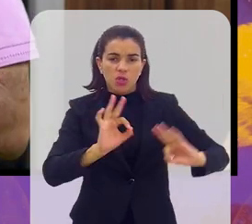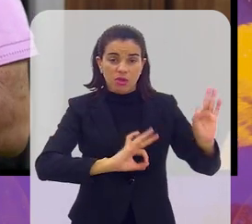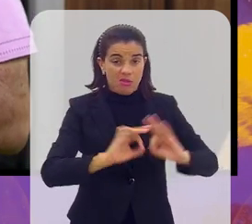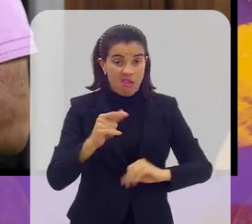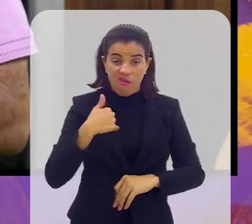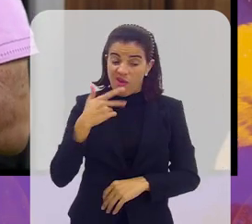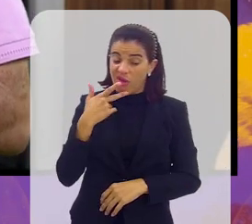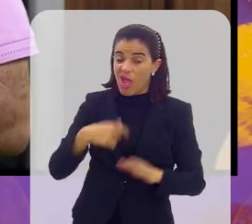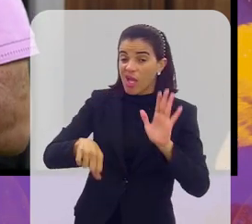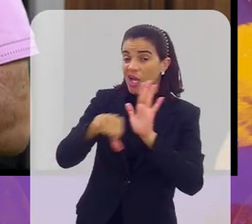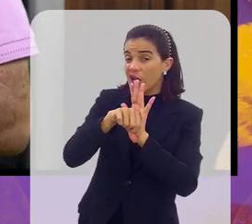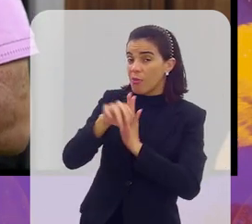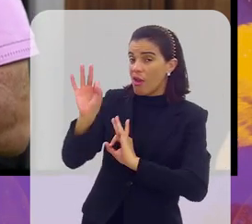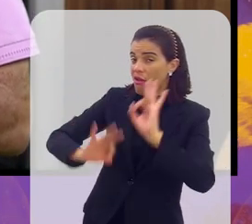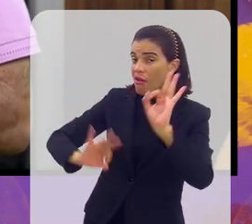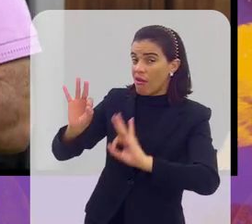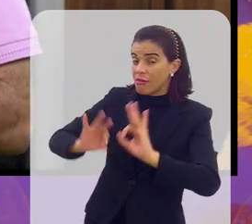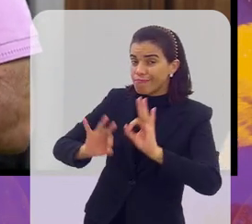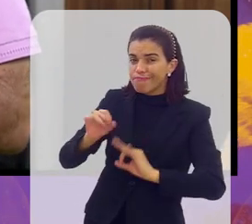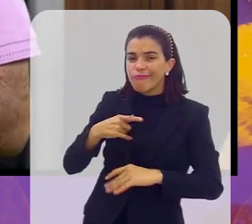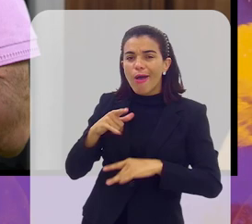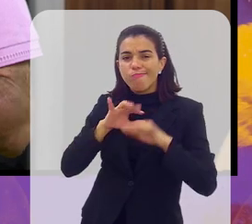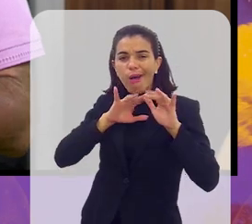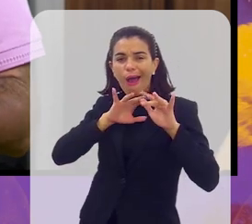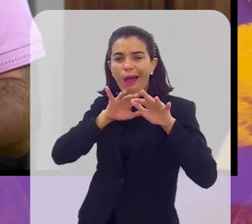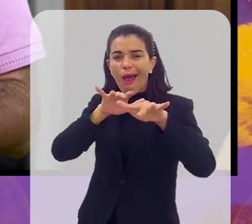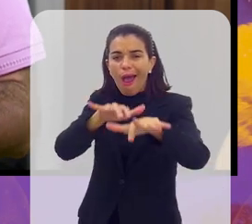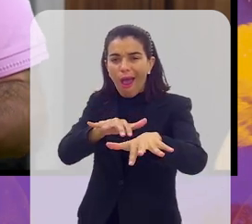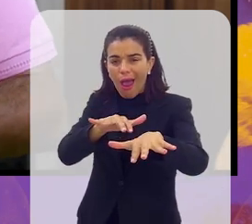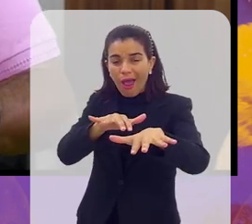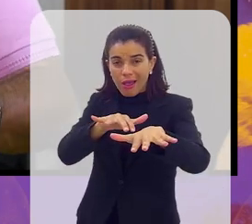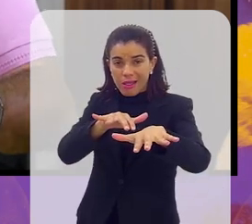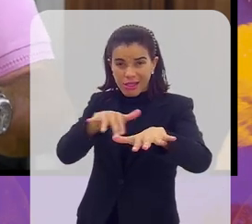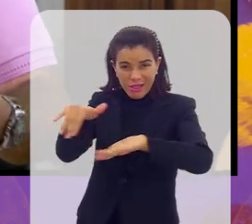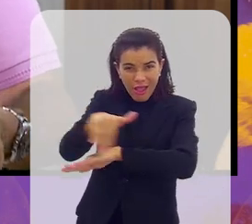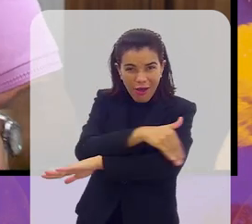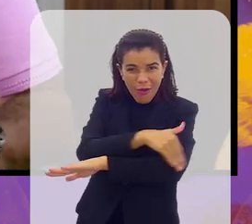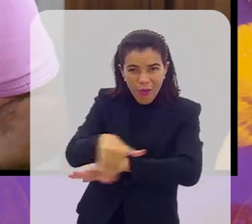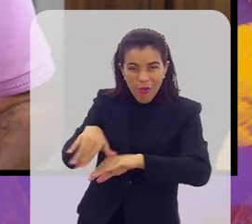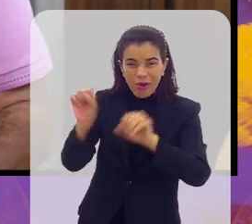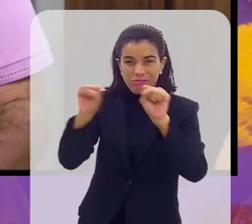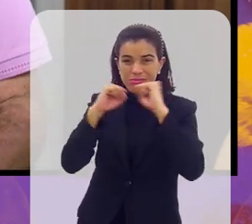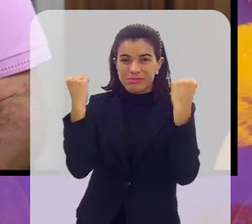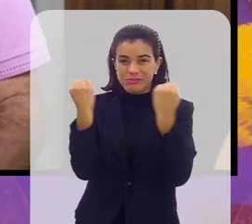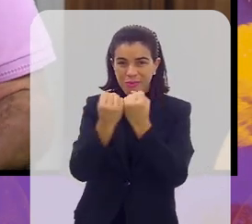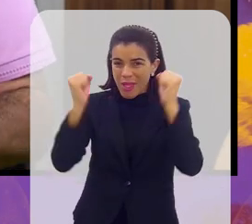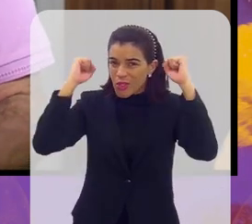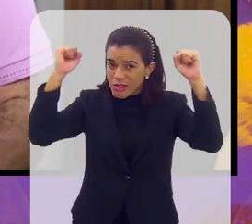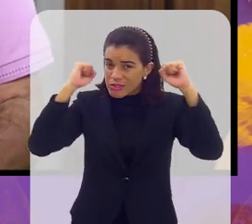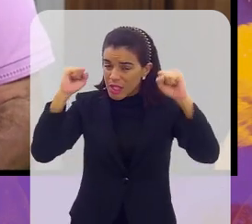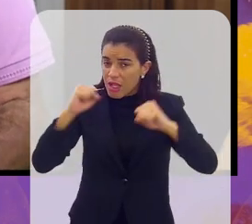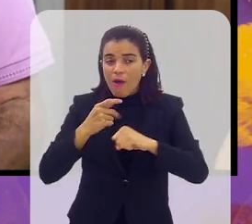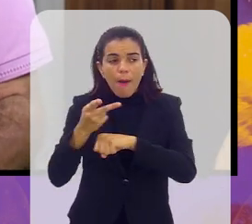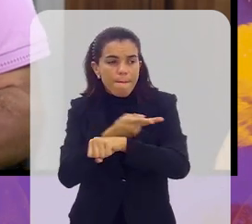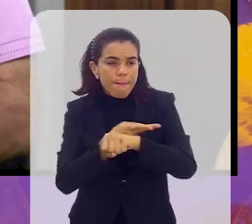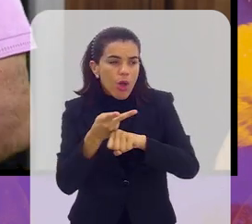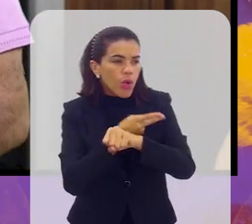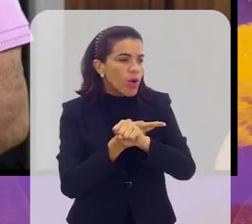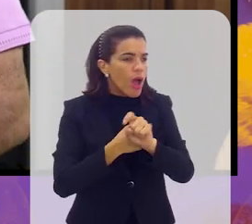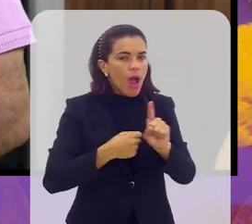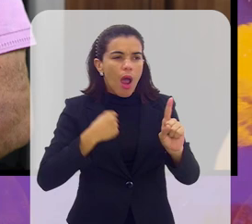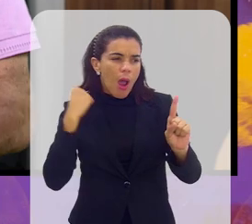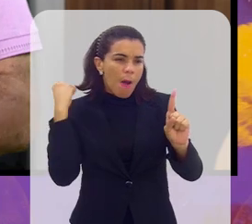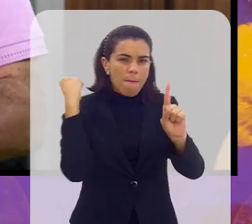que eu chamo de facções organizadas, eles não vão para o estádio, não saem às ruas para torcer, eles saem para